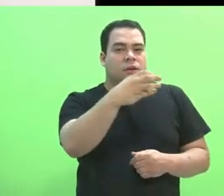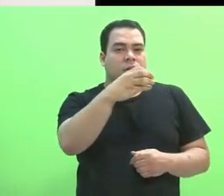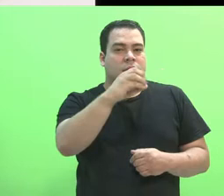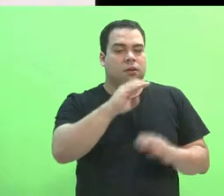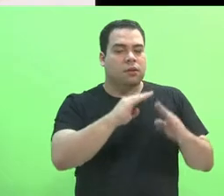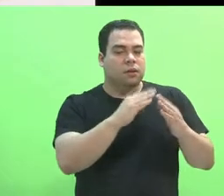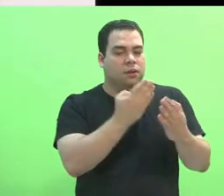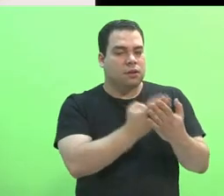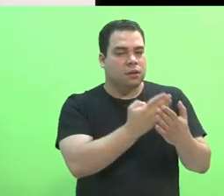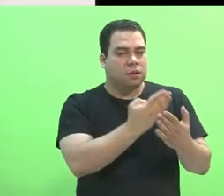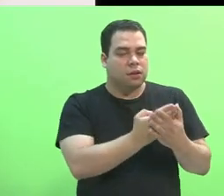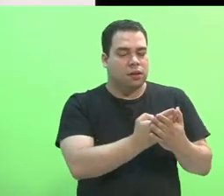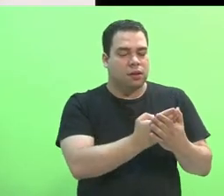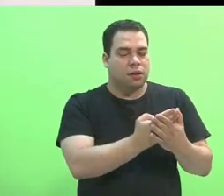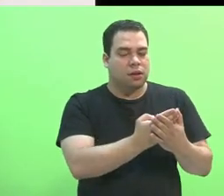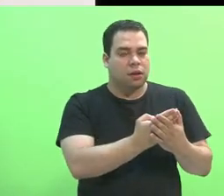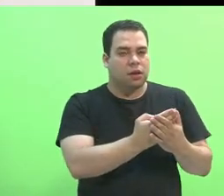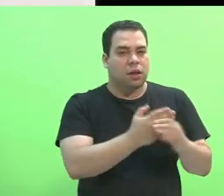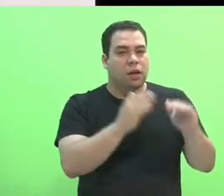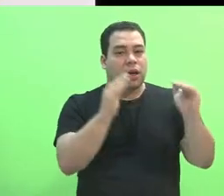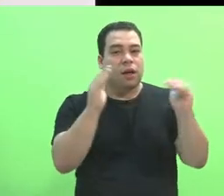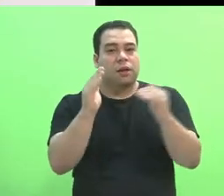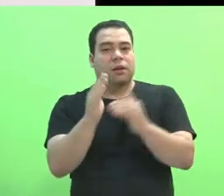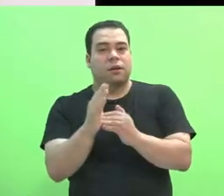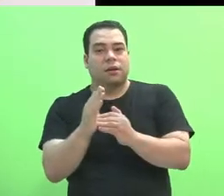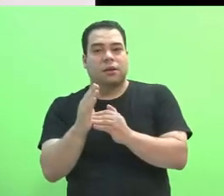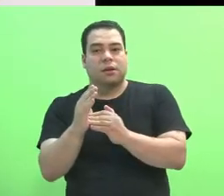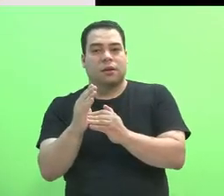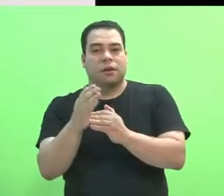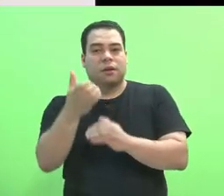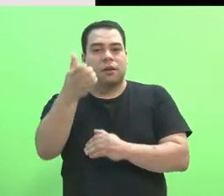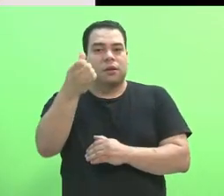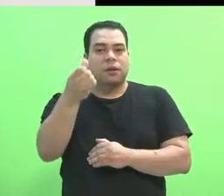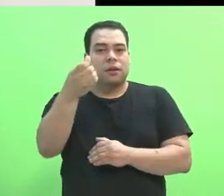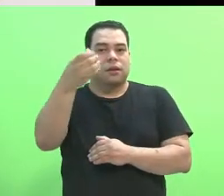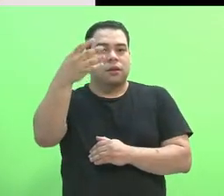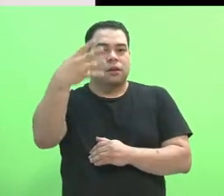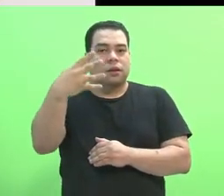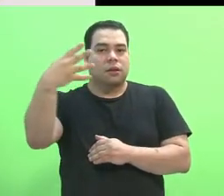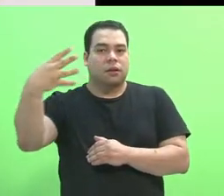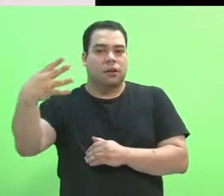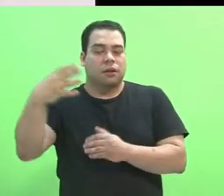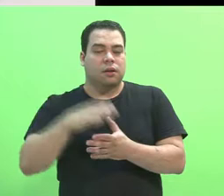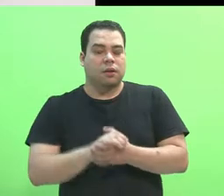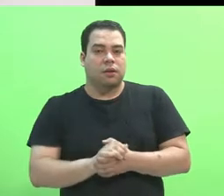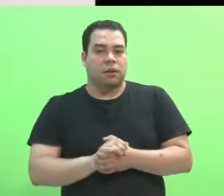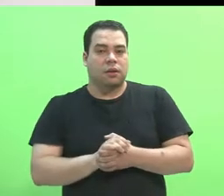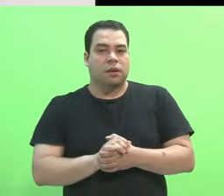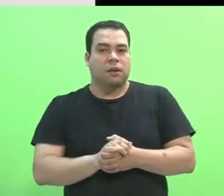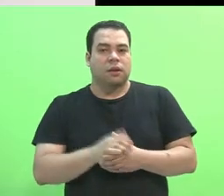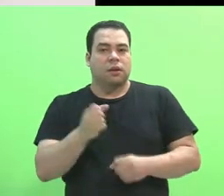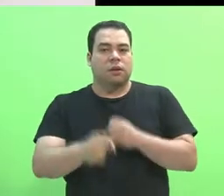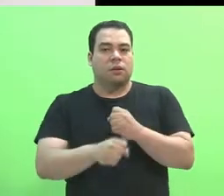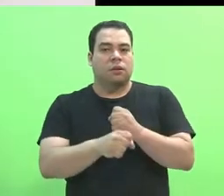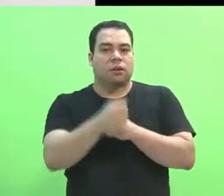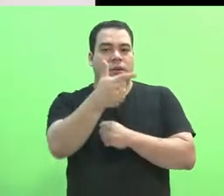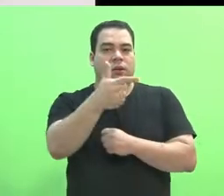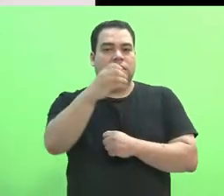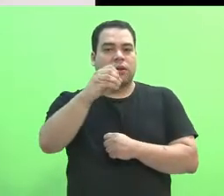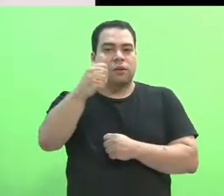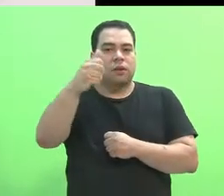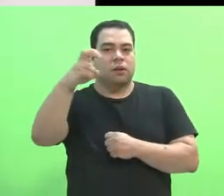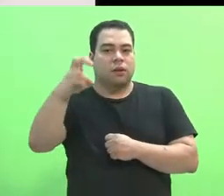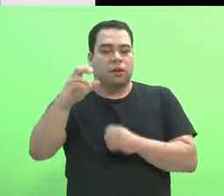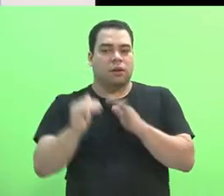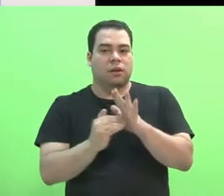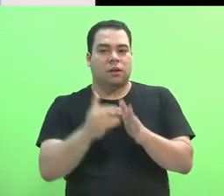a 2002, passou a ter 644 unidades no período de 2015 a 2016.